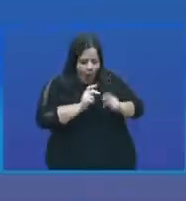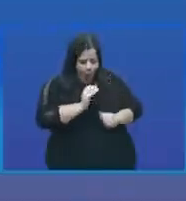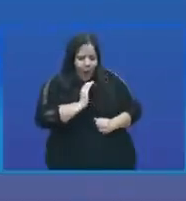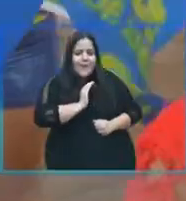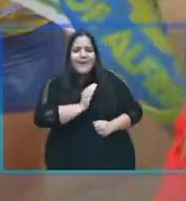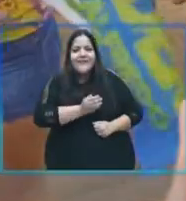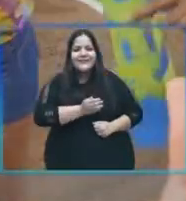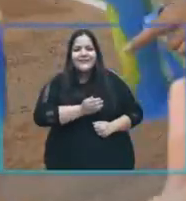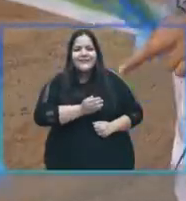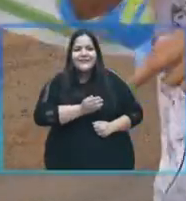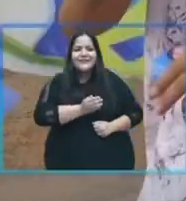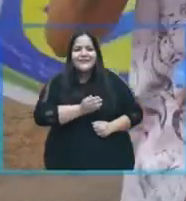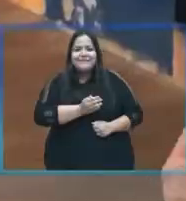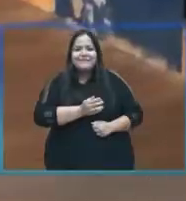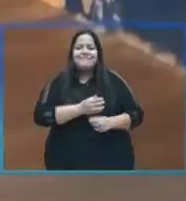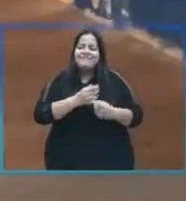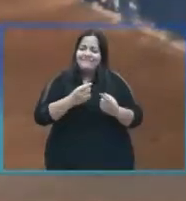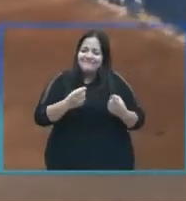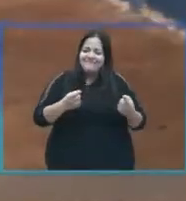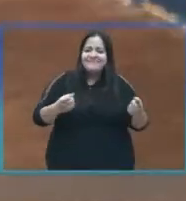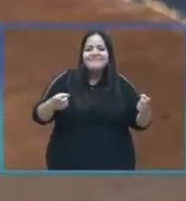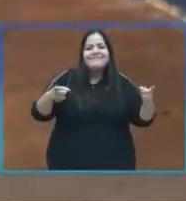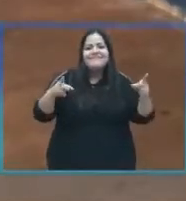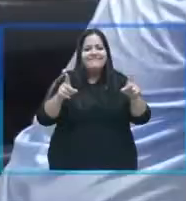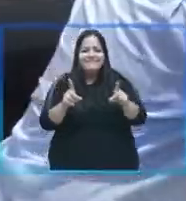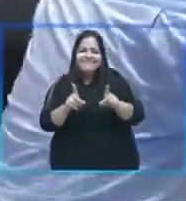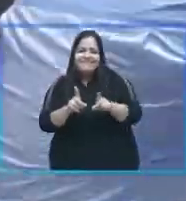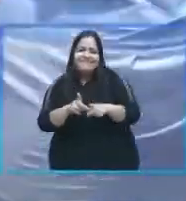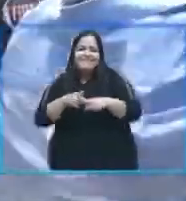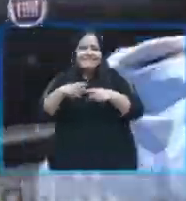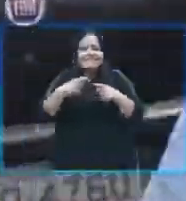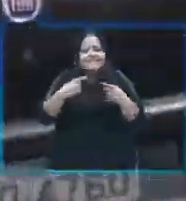Agora é Gugu! Agora é Gugu!